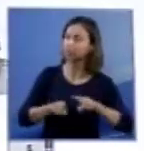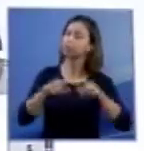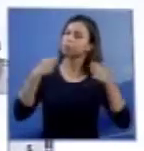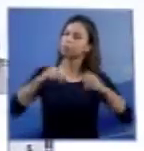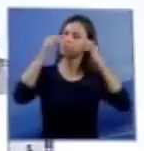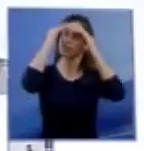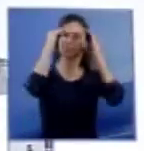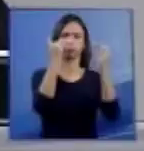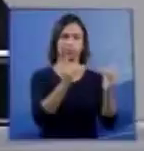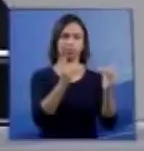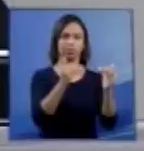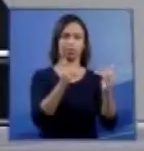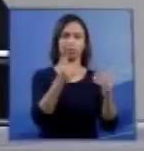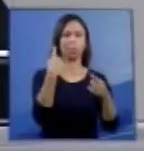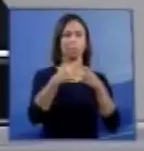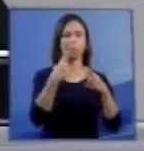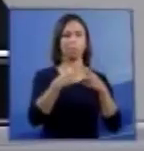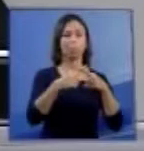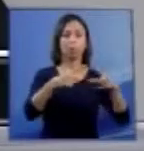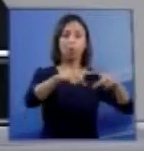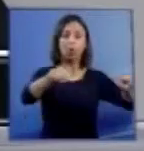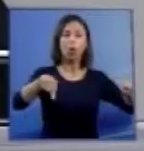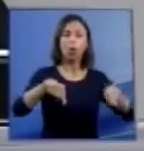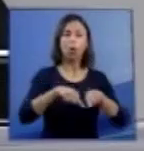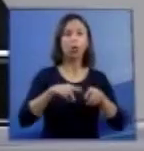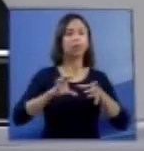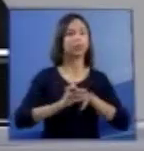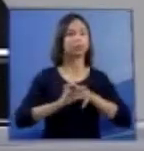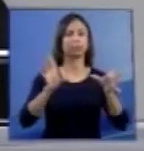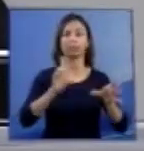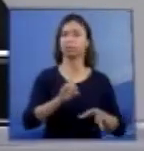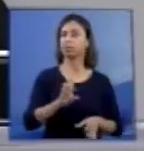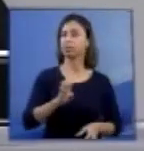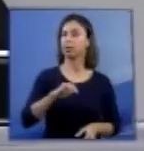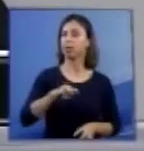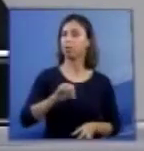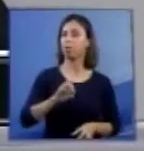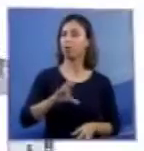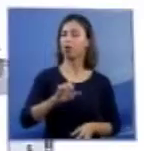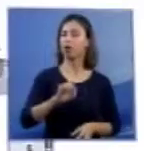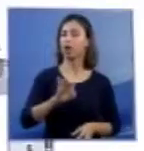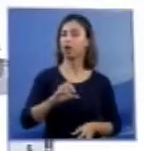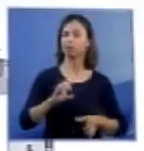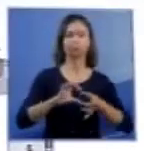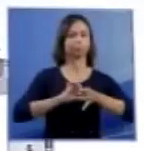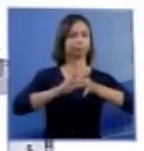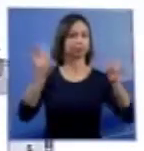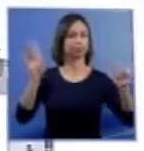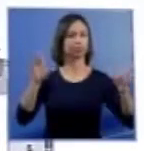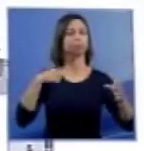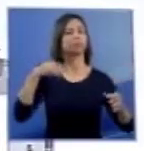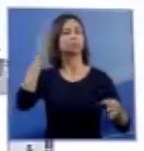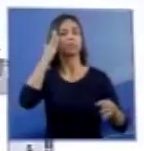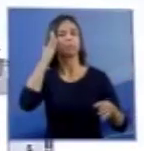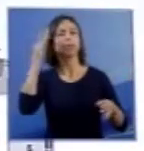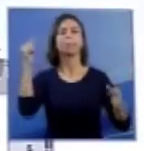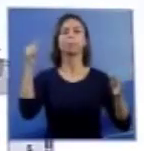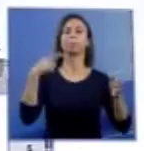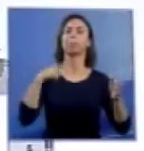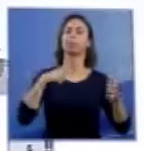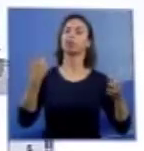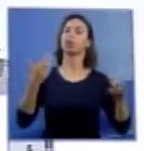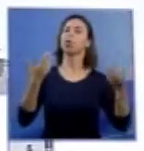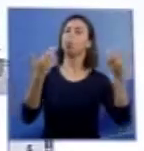Afinal, o ambiente democrático existe para isso, para que nele os pontos e contrapontos sejam colocados